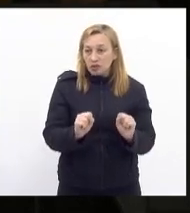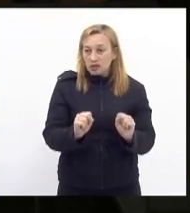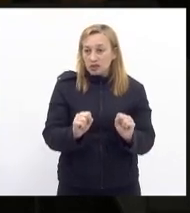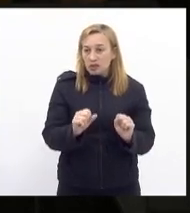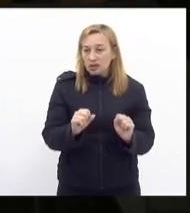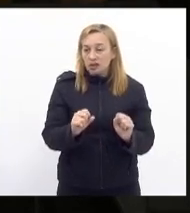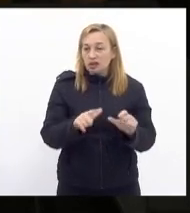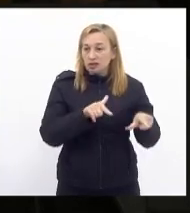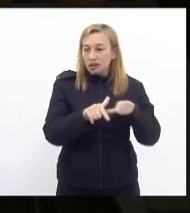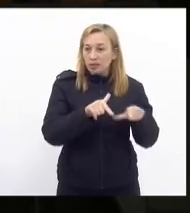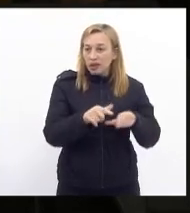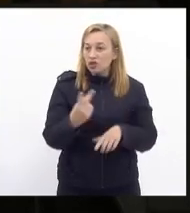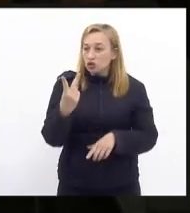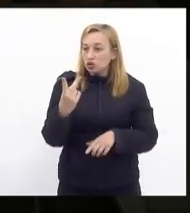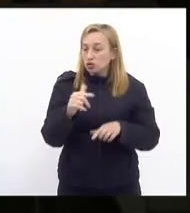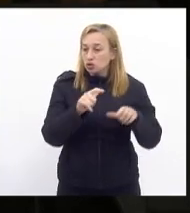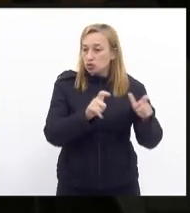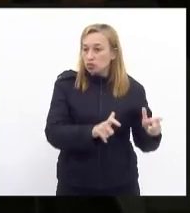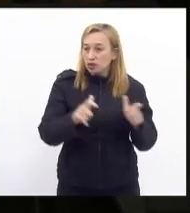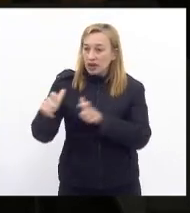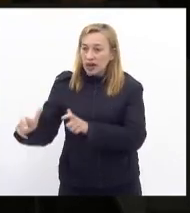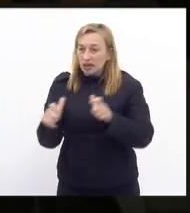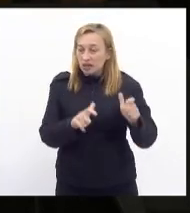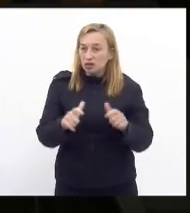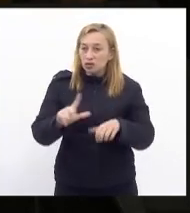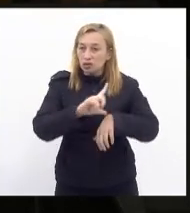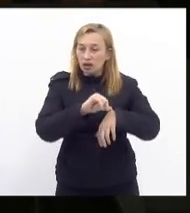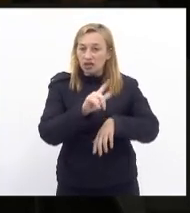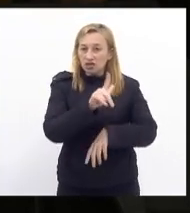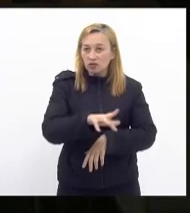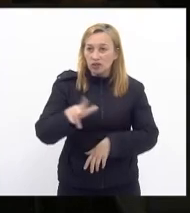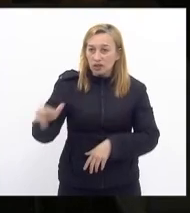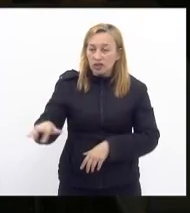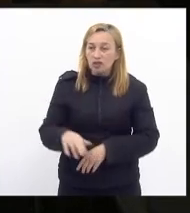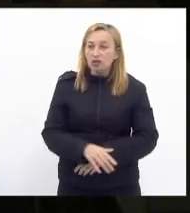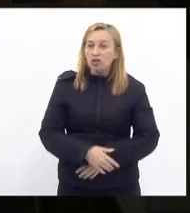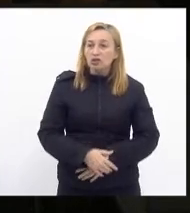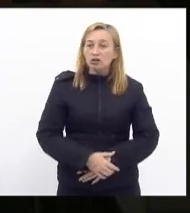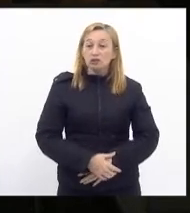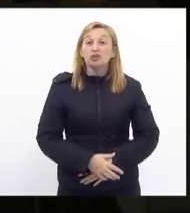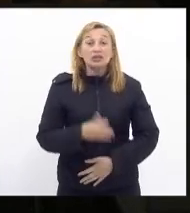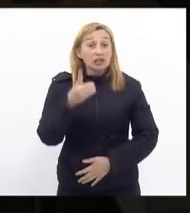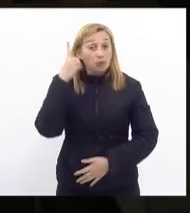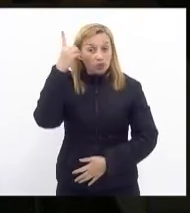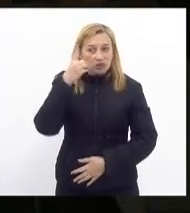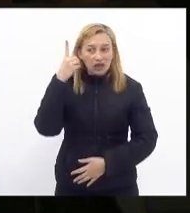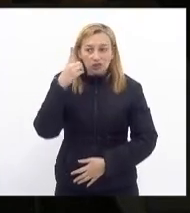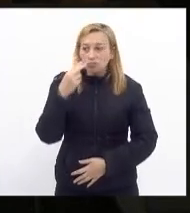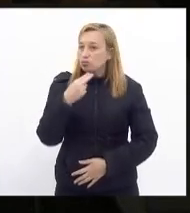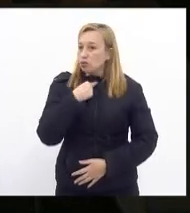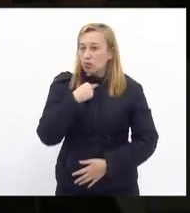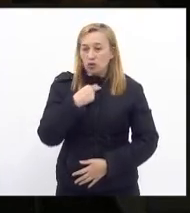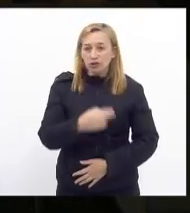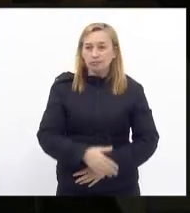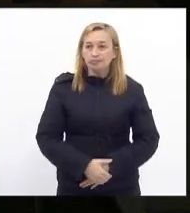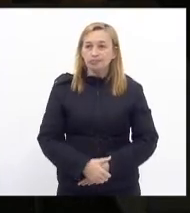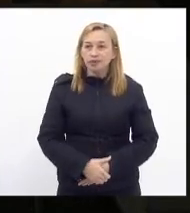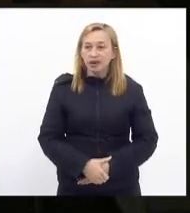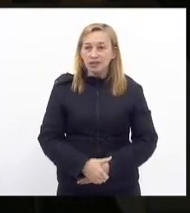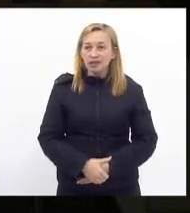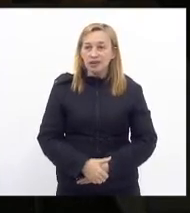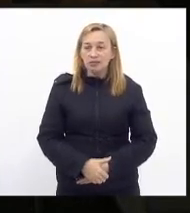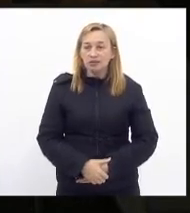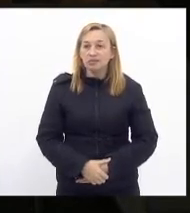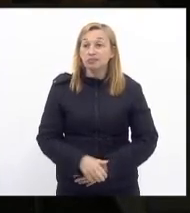se não houver incompatibilidade de horários mandato de deputado isso não é mais possível e eu não